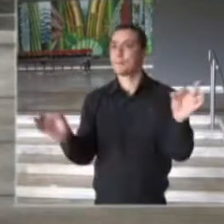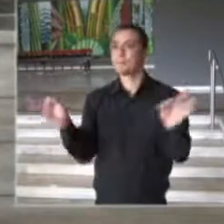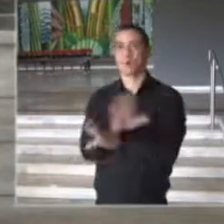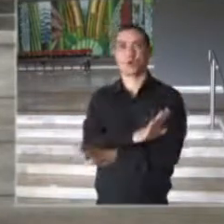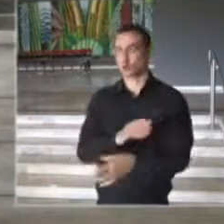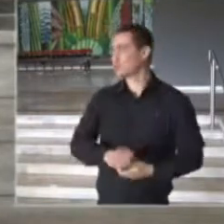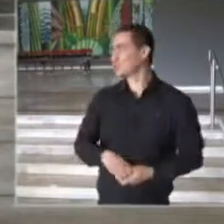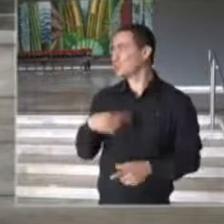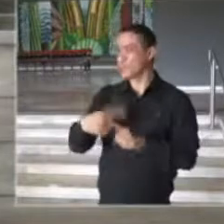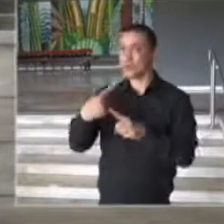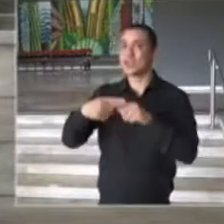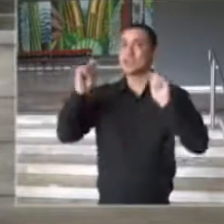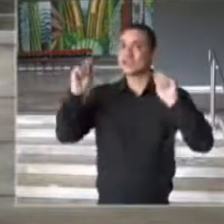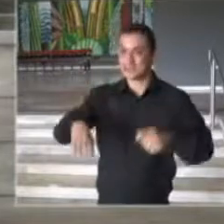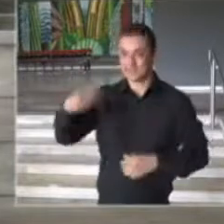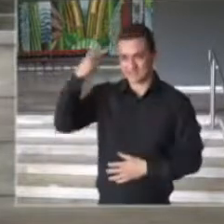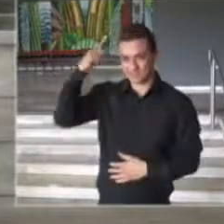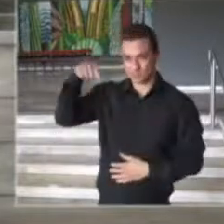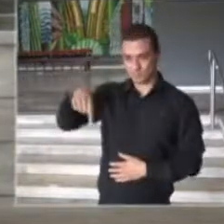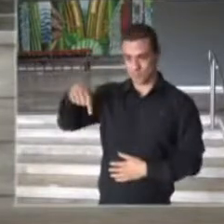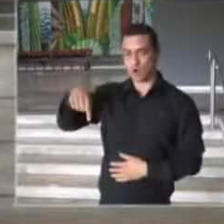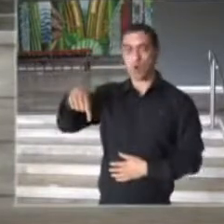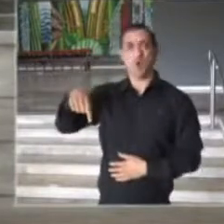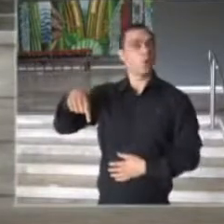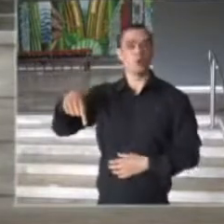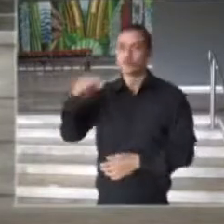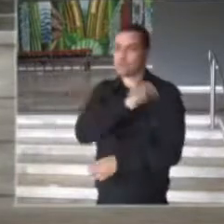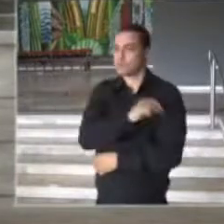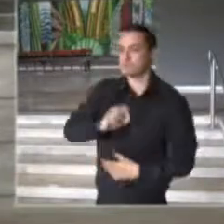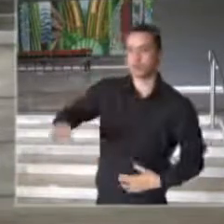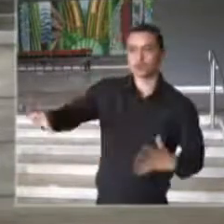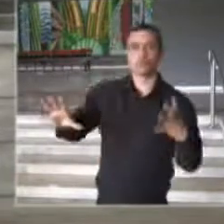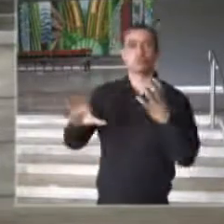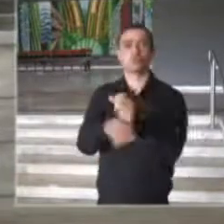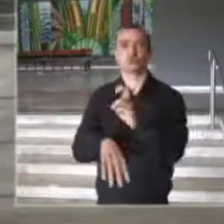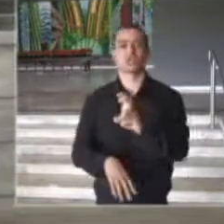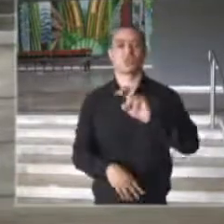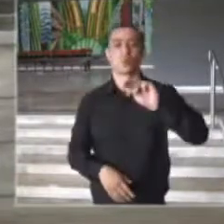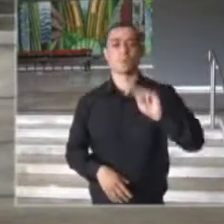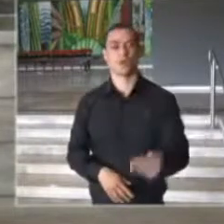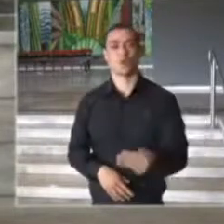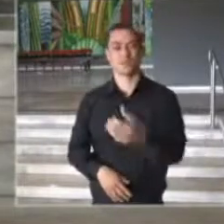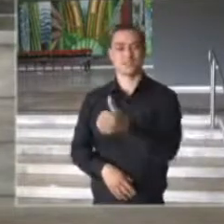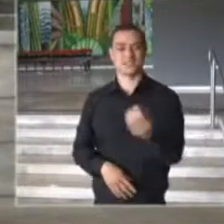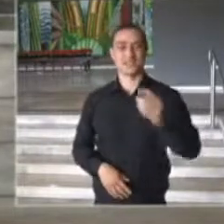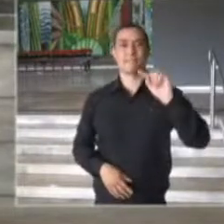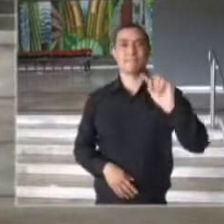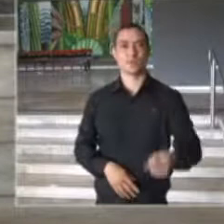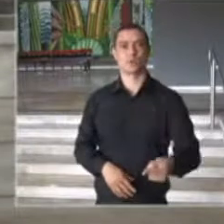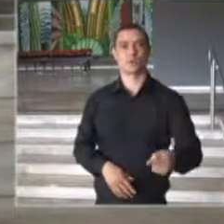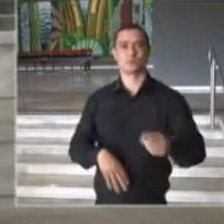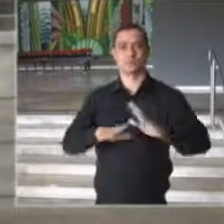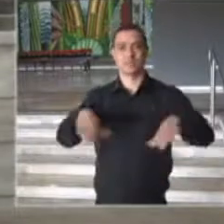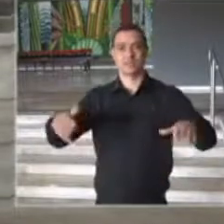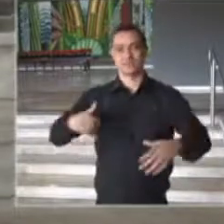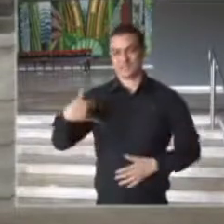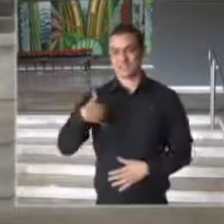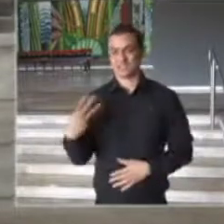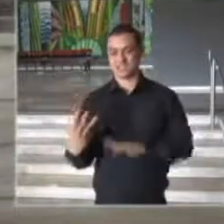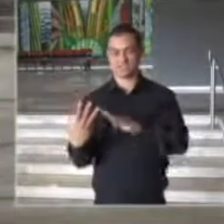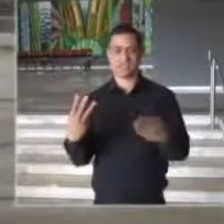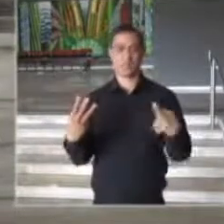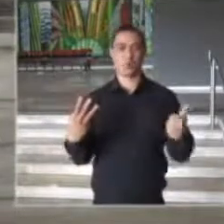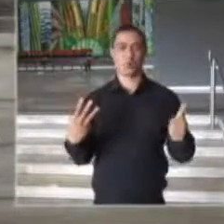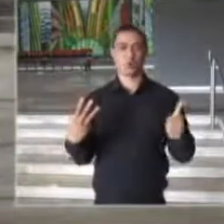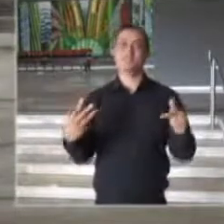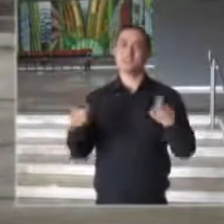permitirá, no caso de São Paulo, a vacinação integral das 5 milhões e 600 mil crianças na faixa etária de 3 a 11 anos. E ainda